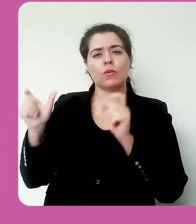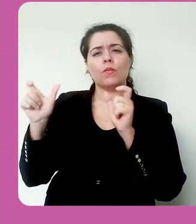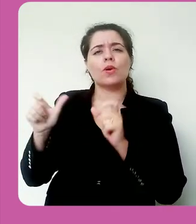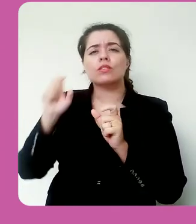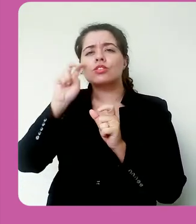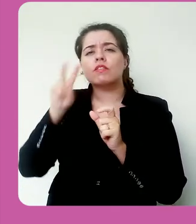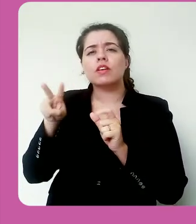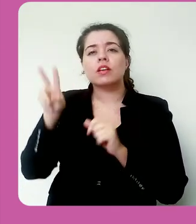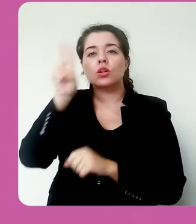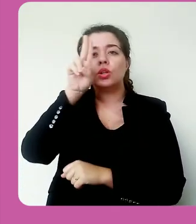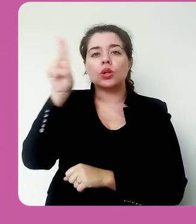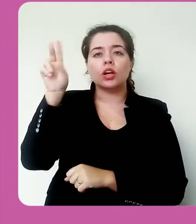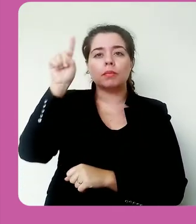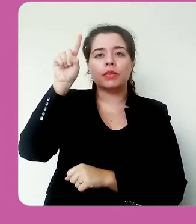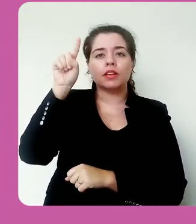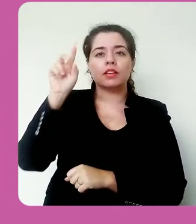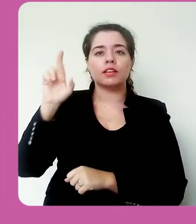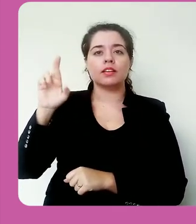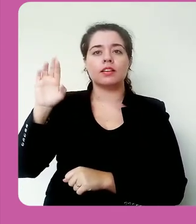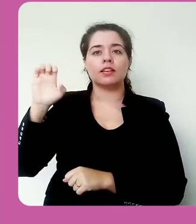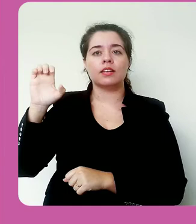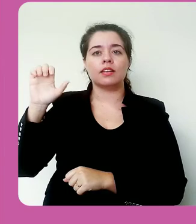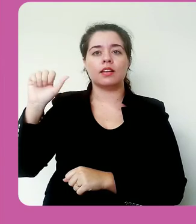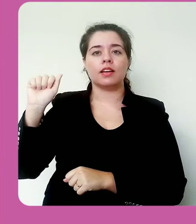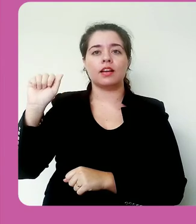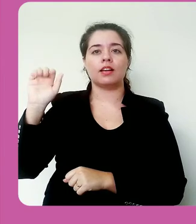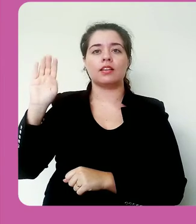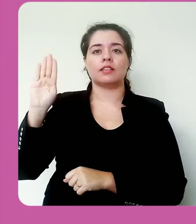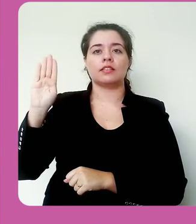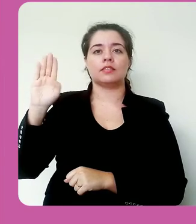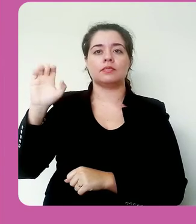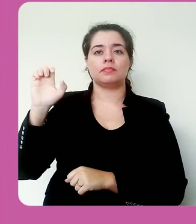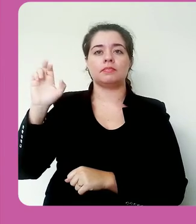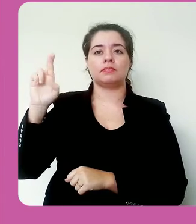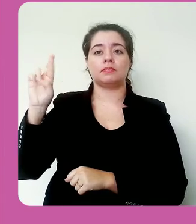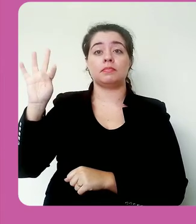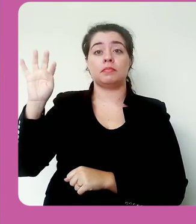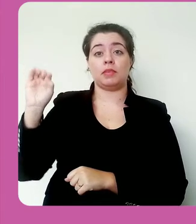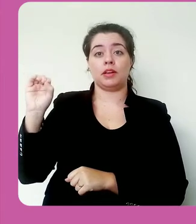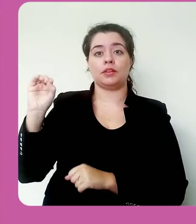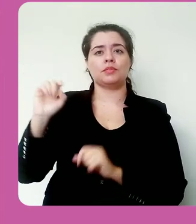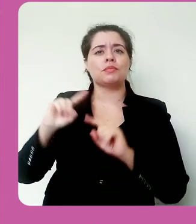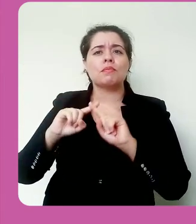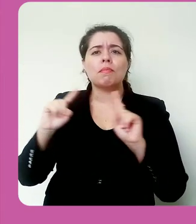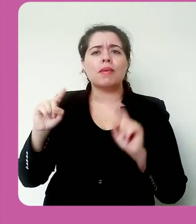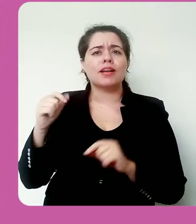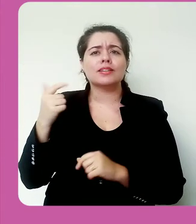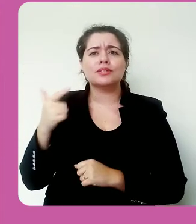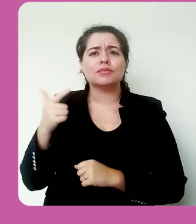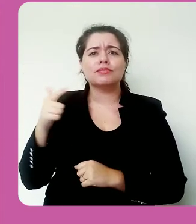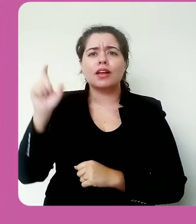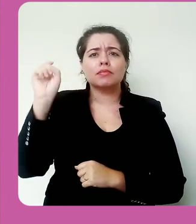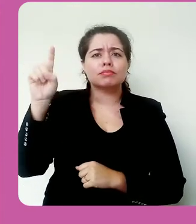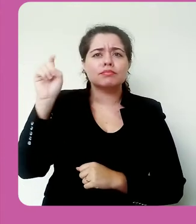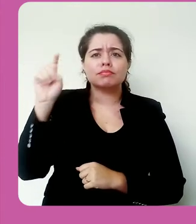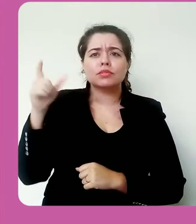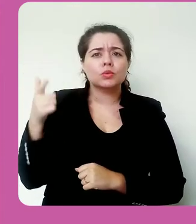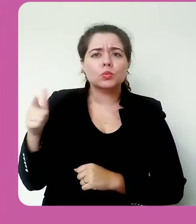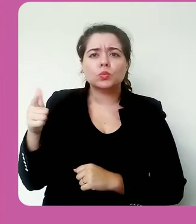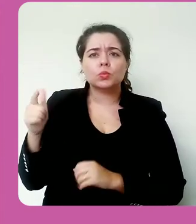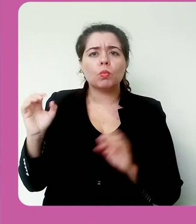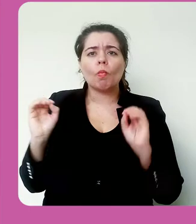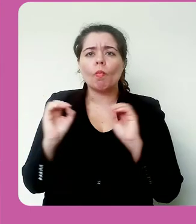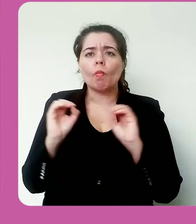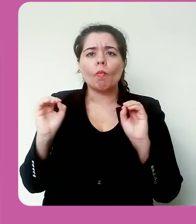reaberto? Está escrito aqui, reaberto. Então, foi reaberto, mas eu não consigo clicar, não tem nenhum botão aqui para eu editar, tá? Não tem